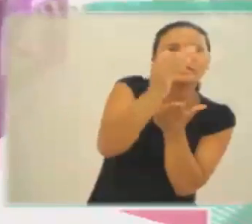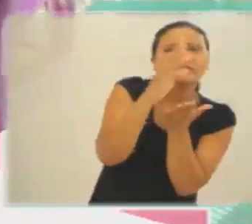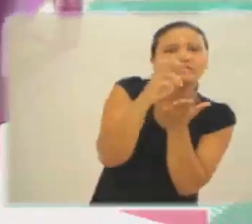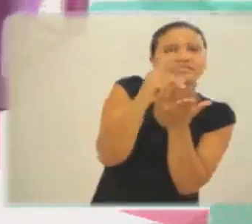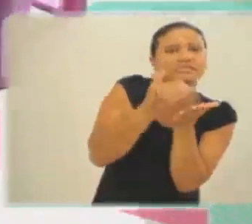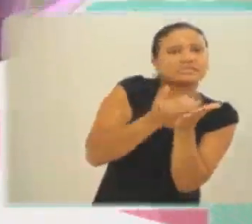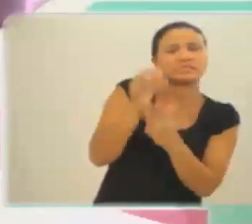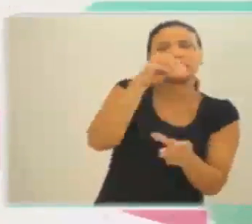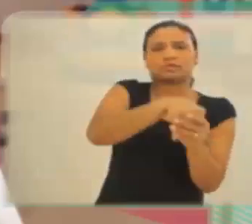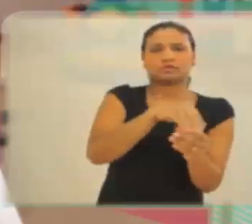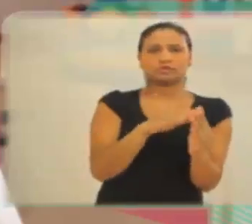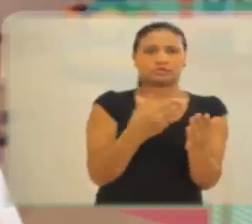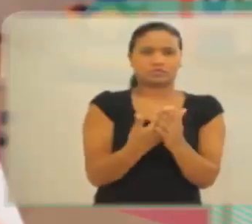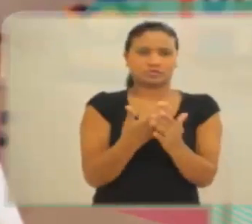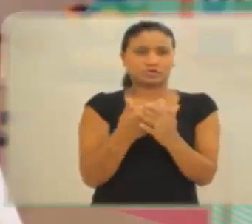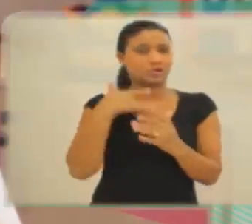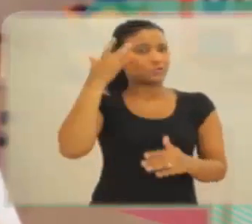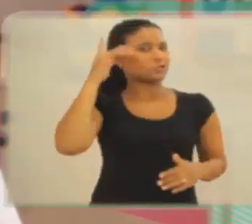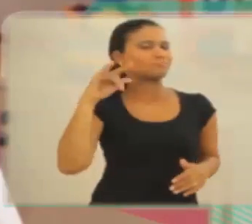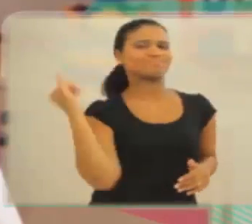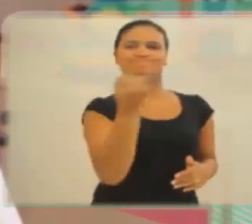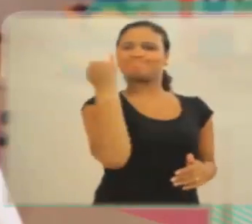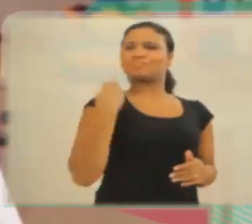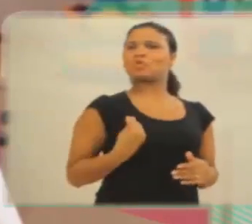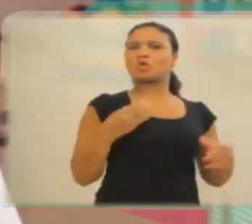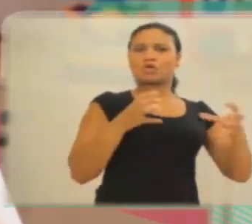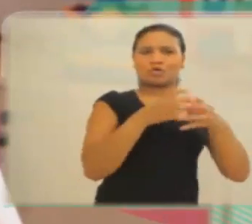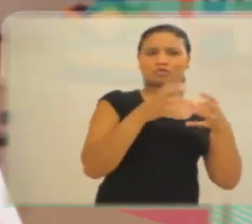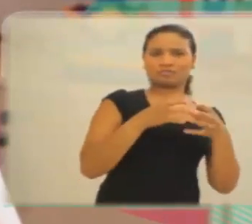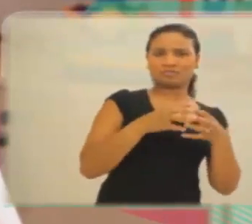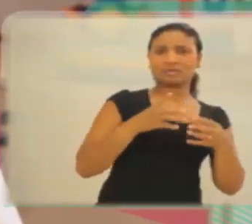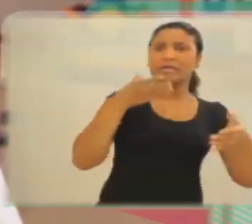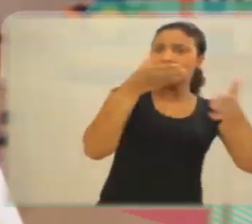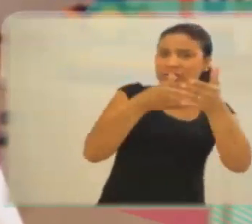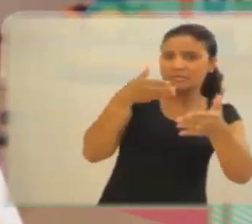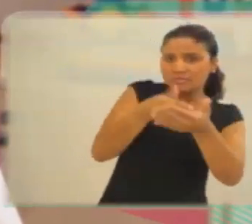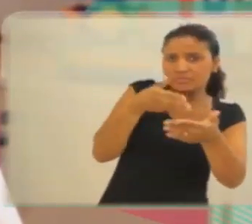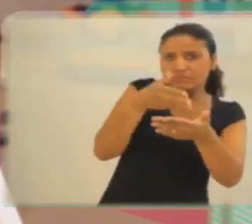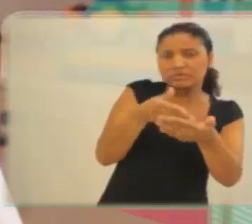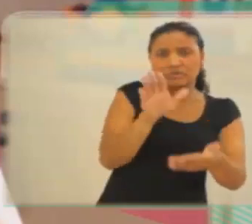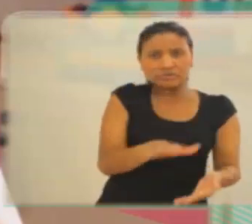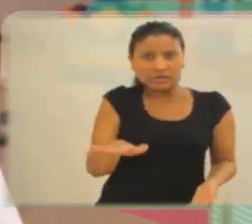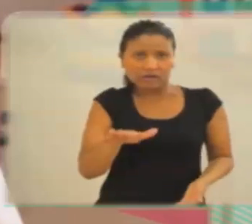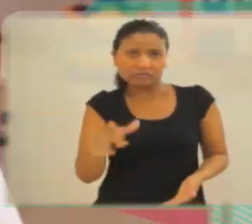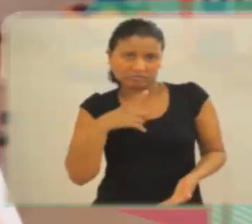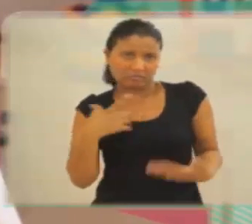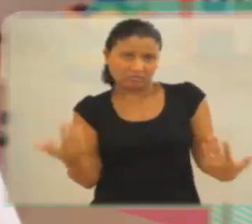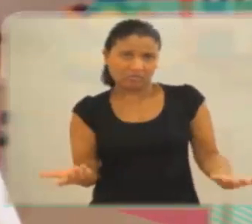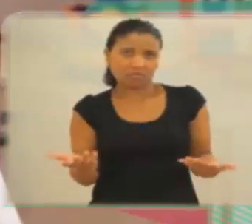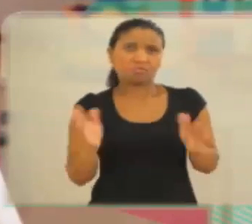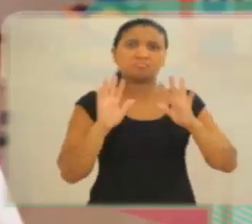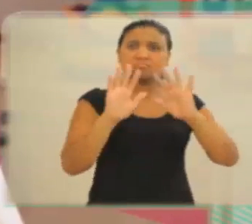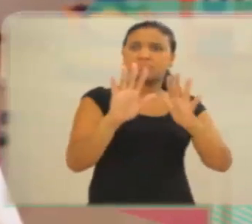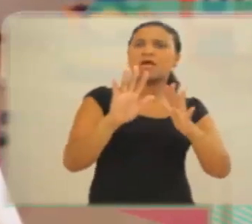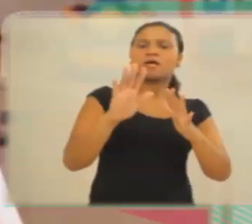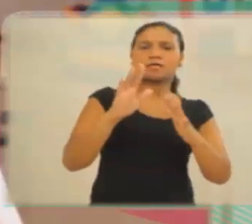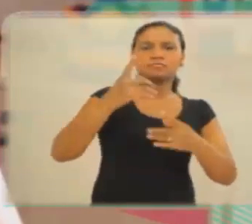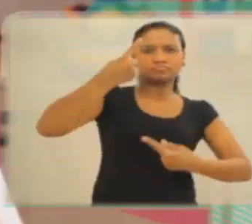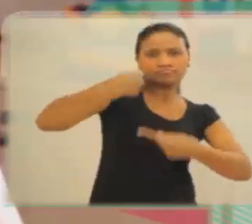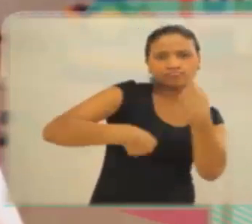convivência. Por mais limitações que essa criança tenha, por mais questões cognitivas,